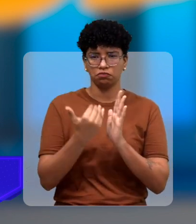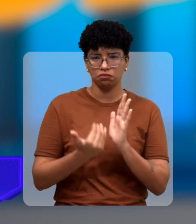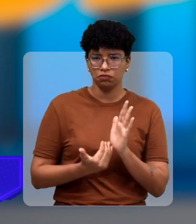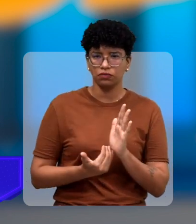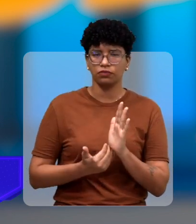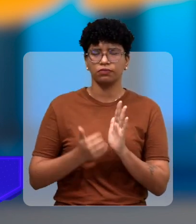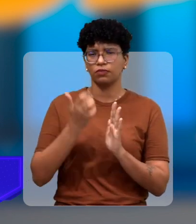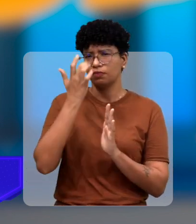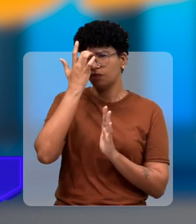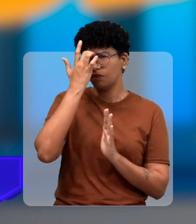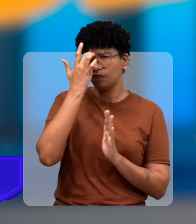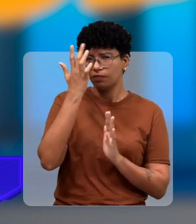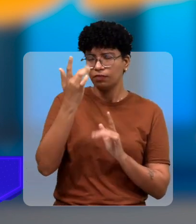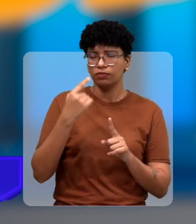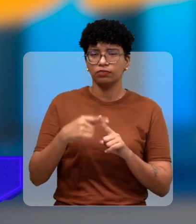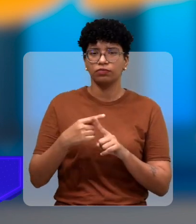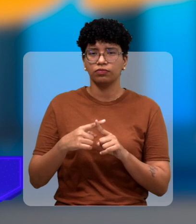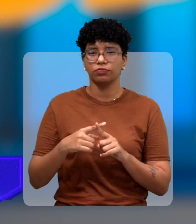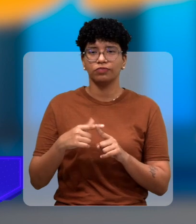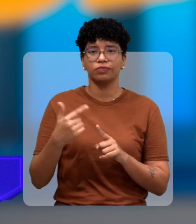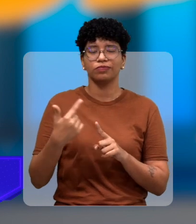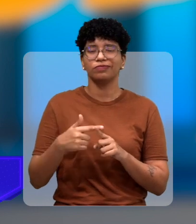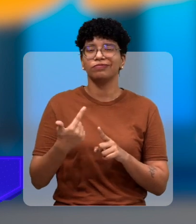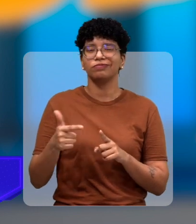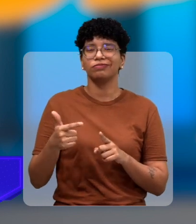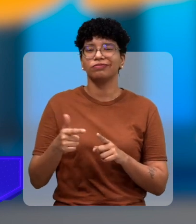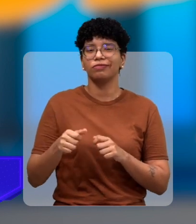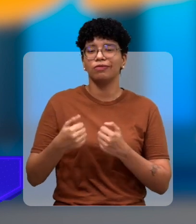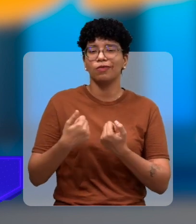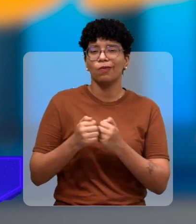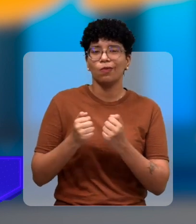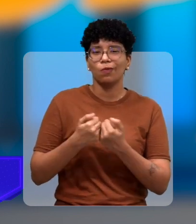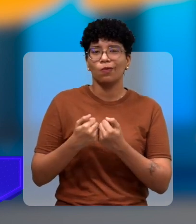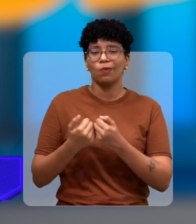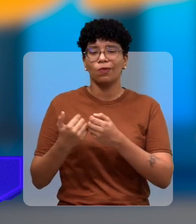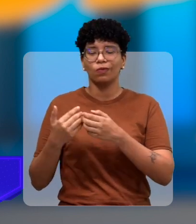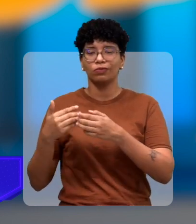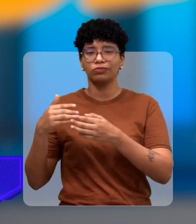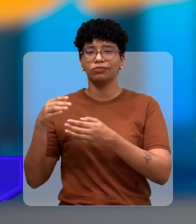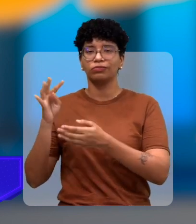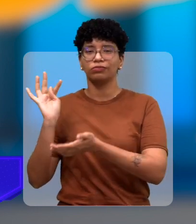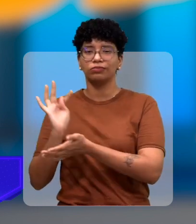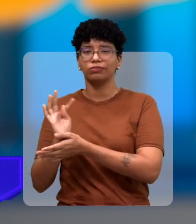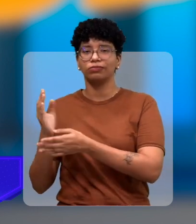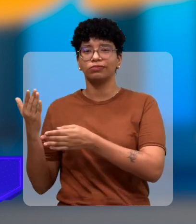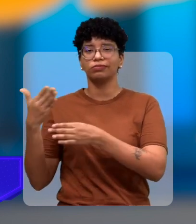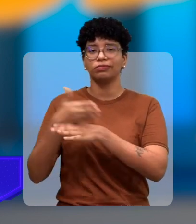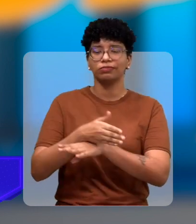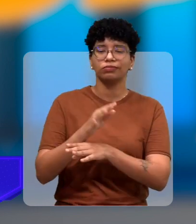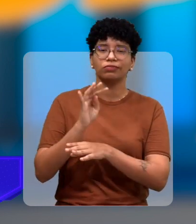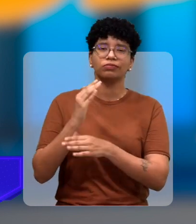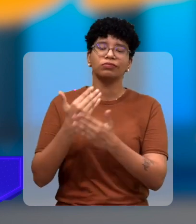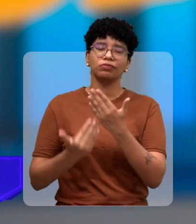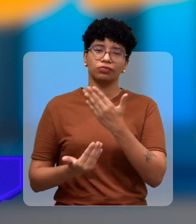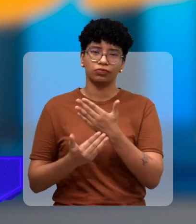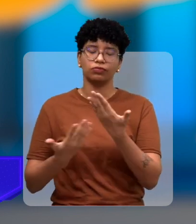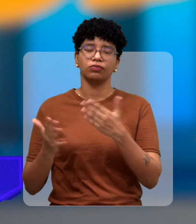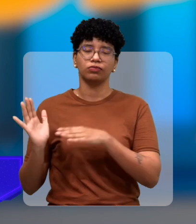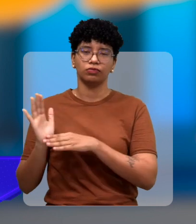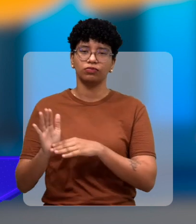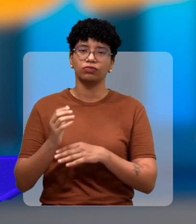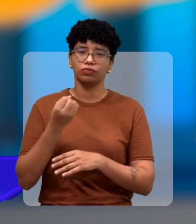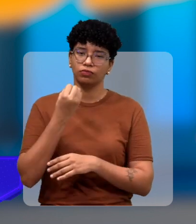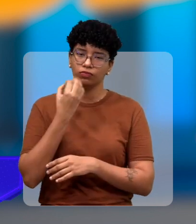que é uma facilidade grande até por essa parte de não ter transporte, né? Para eles irem para Teresina. Então, já ajuda muito essa